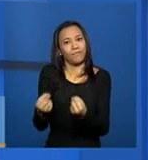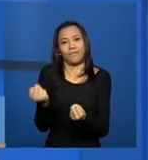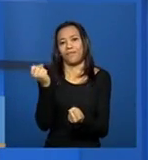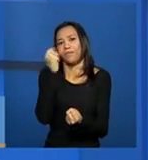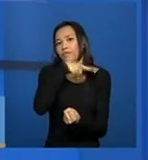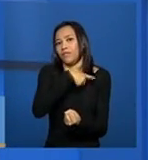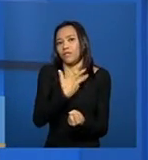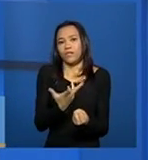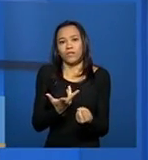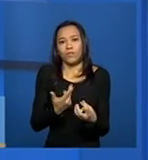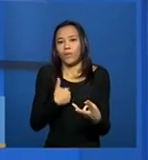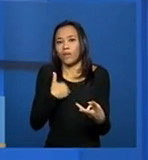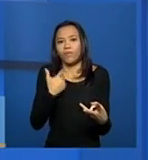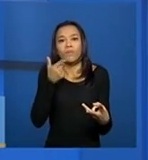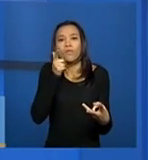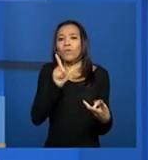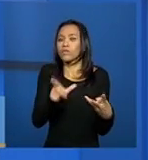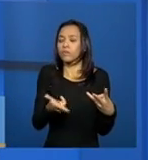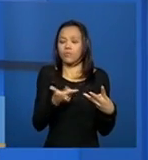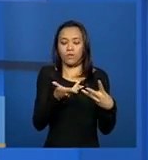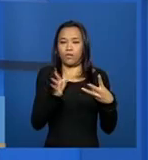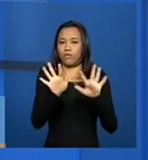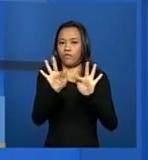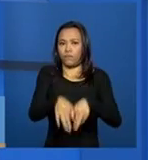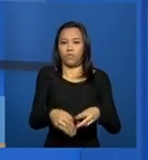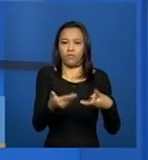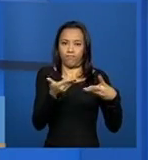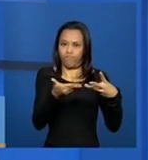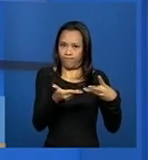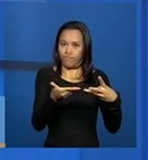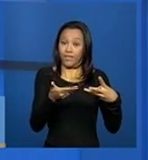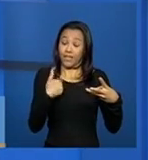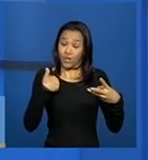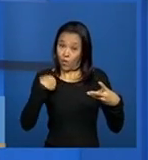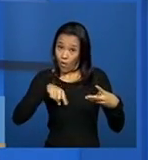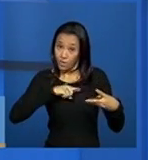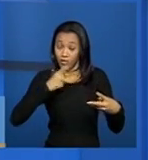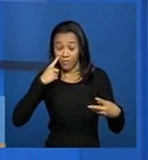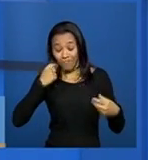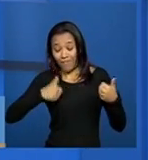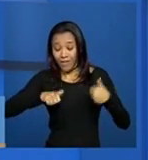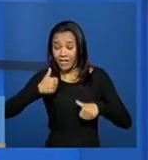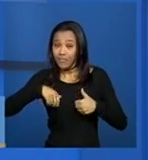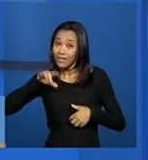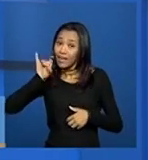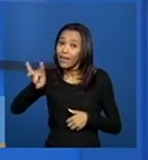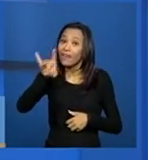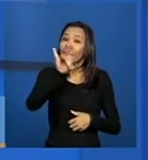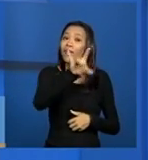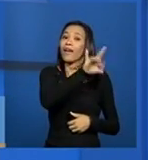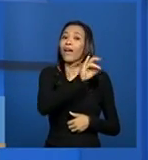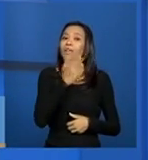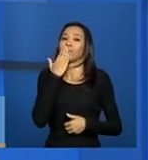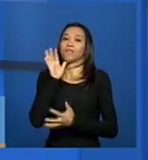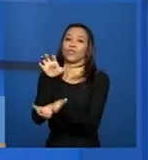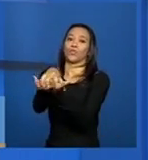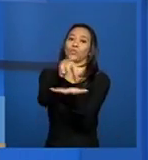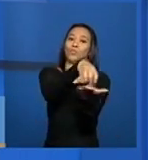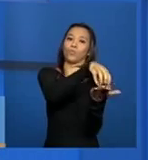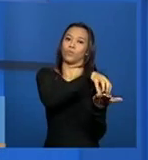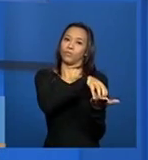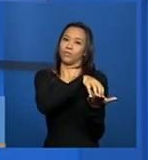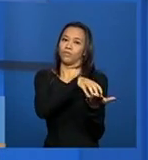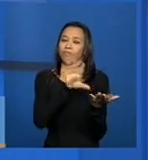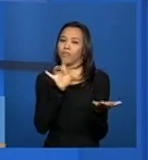todas as outras sessões. A gente está trabalhando nisso caso a caso. Cada situação a gente tem que tratar de uma